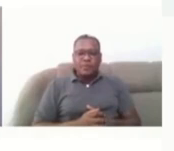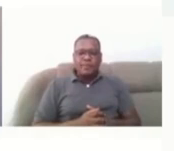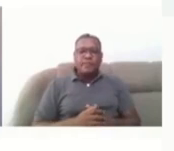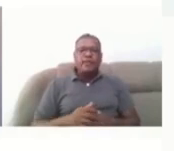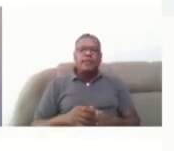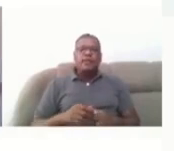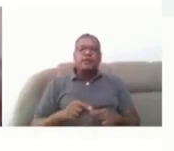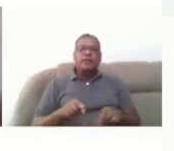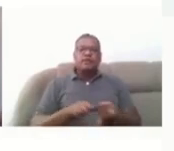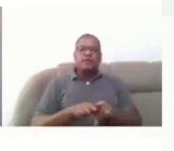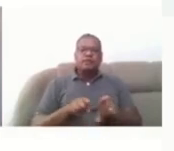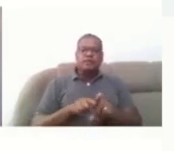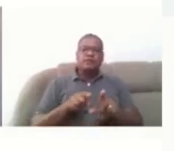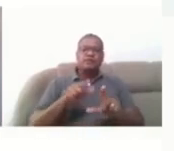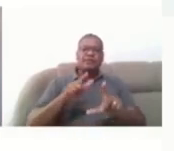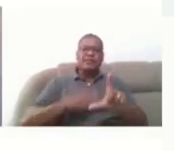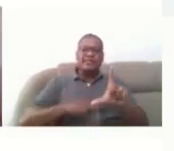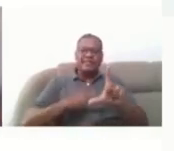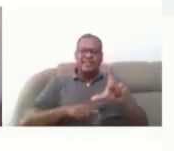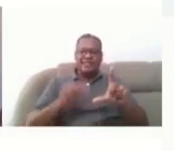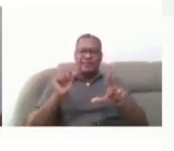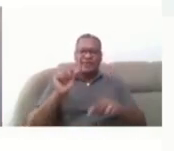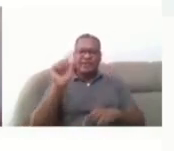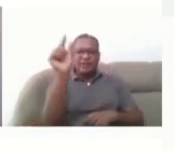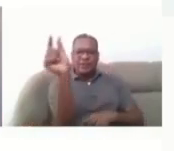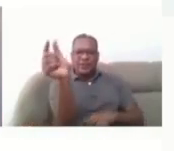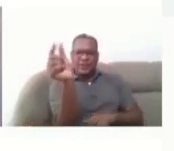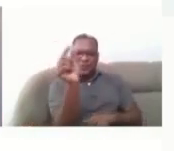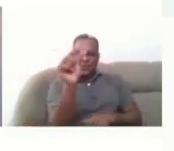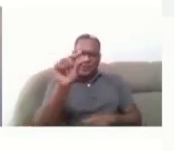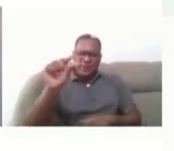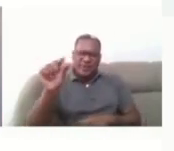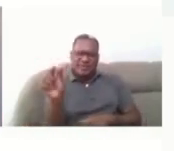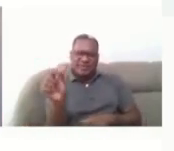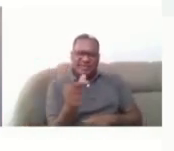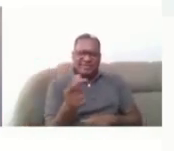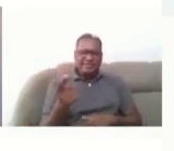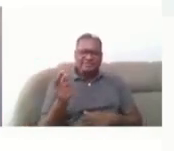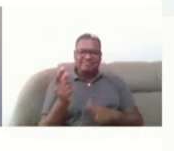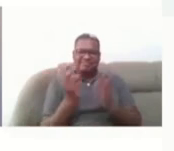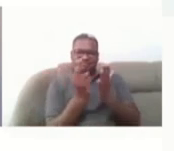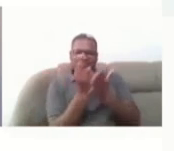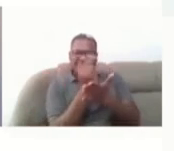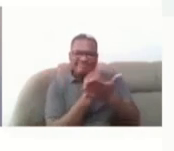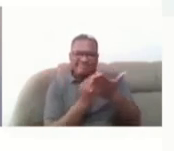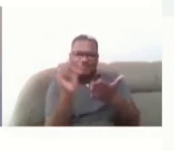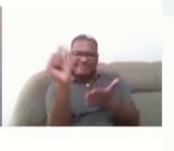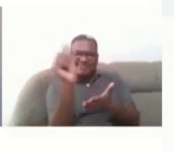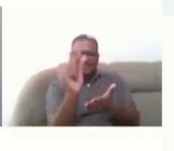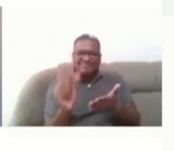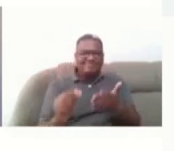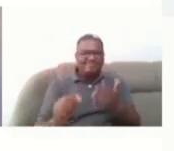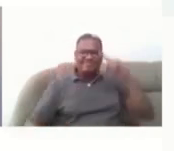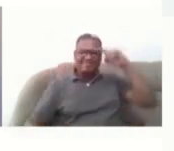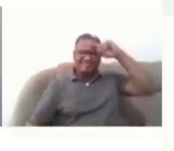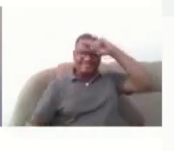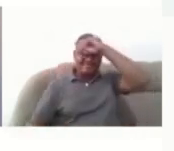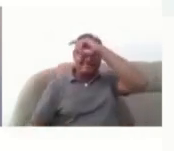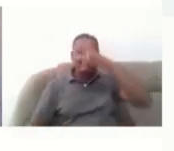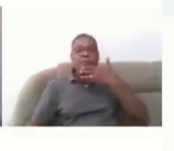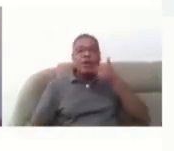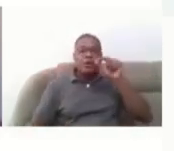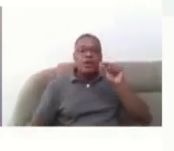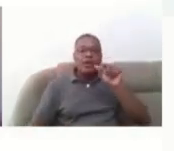seja, aquelas cheias de voltinha, tipo Time New Roman, dificulta a visualização. É melhor usar a Arial,